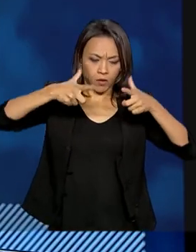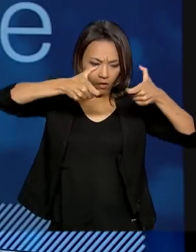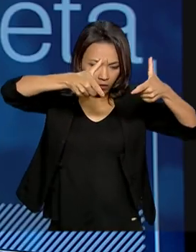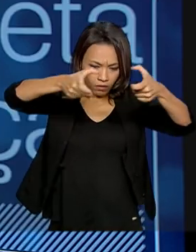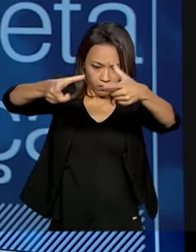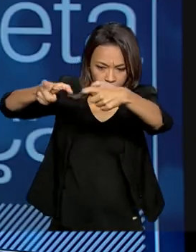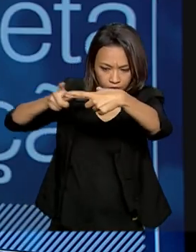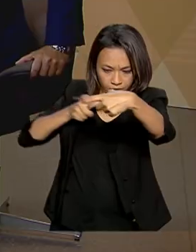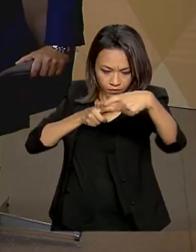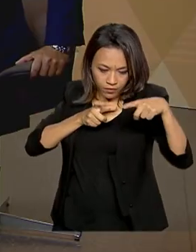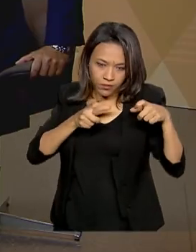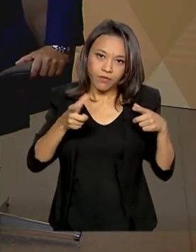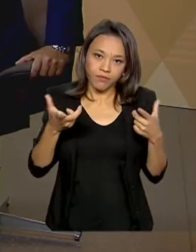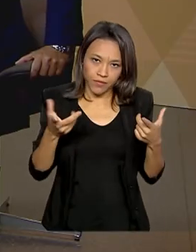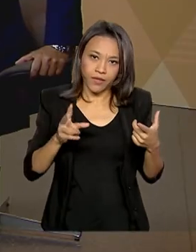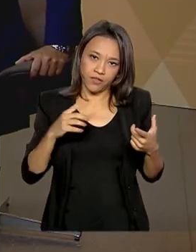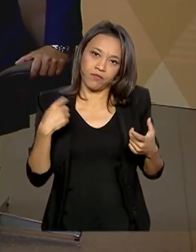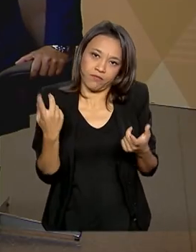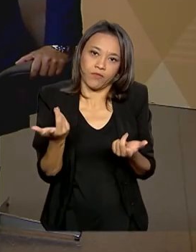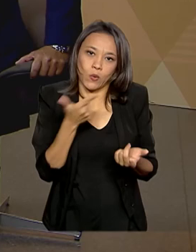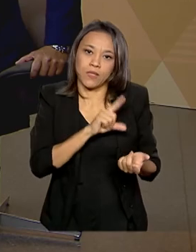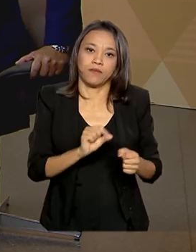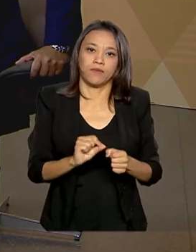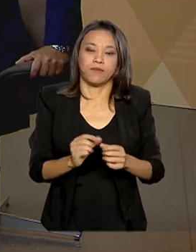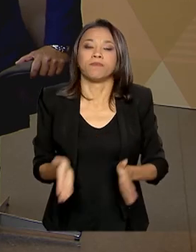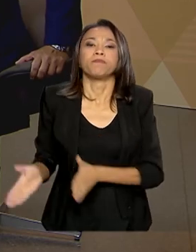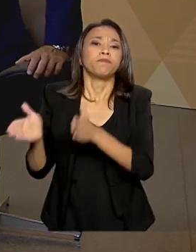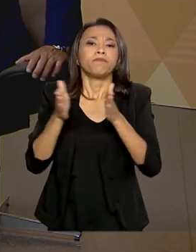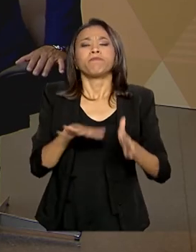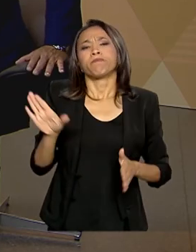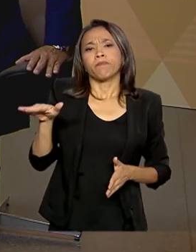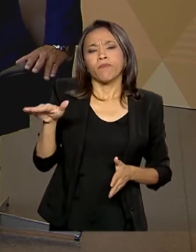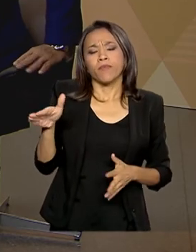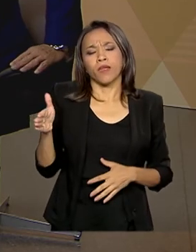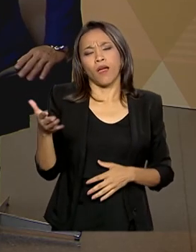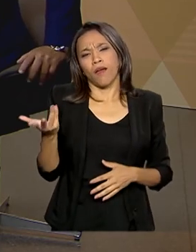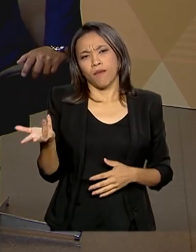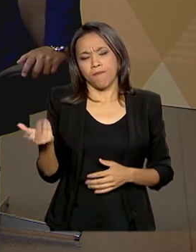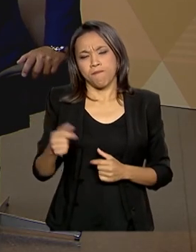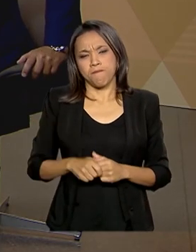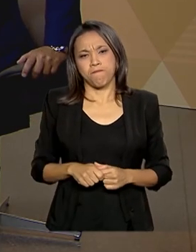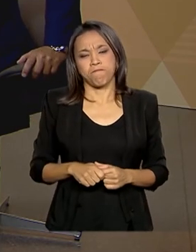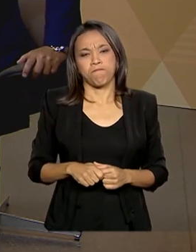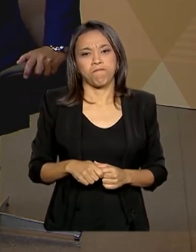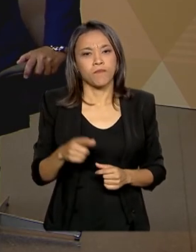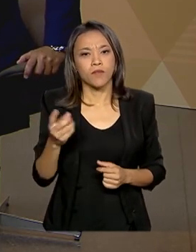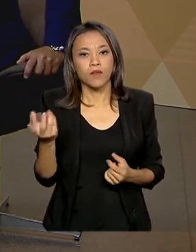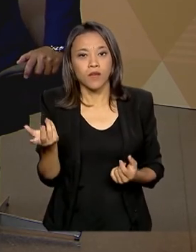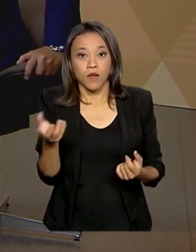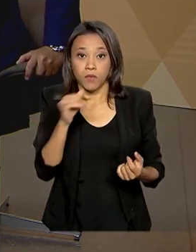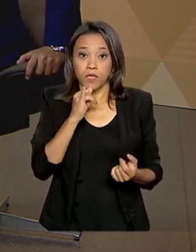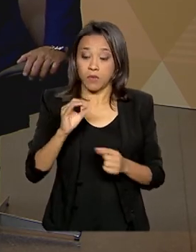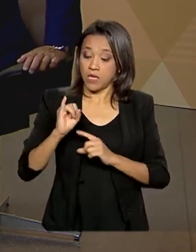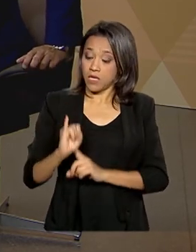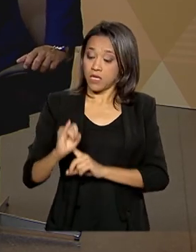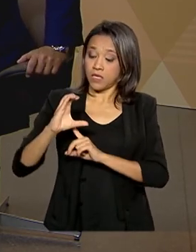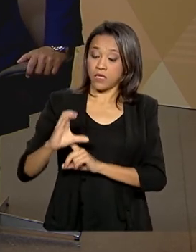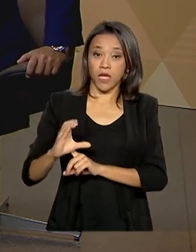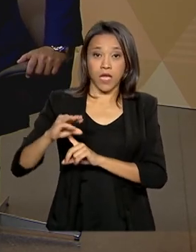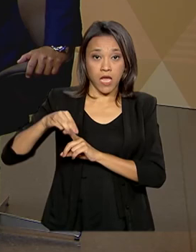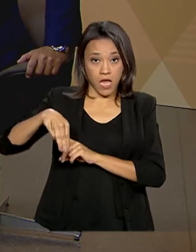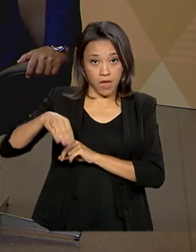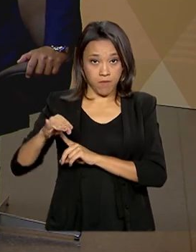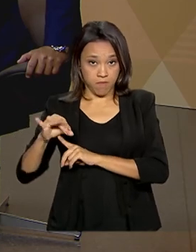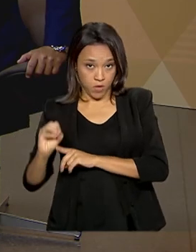gestão. E essa possibilidade de ser fundido o ICMBio ao IBAMA,